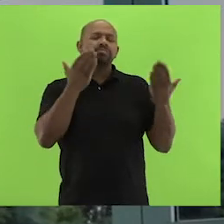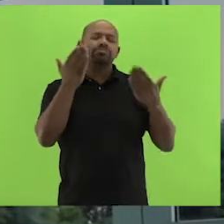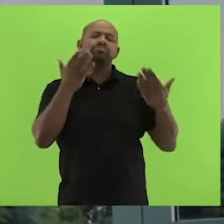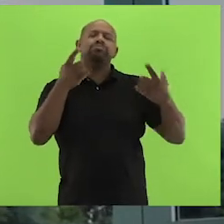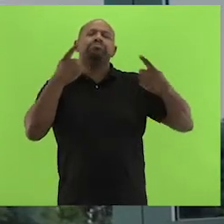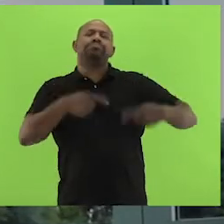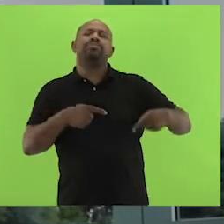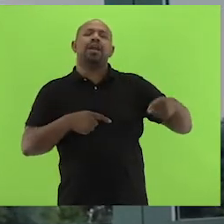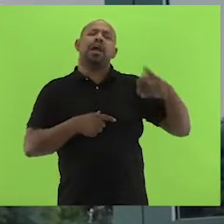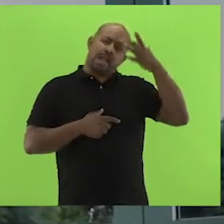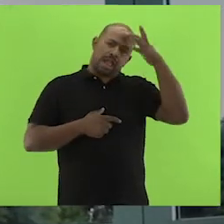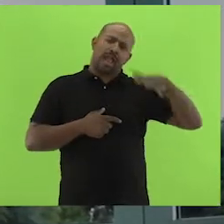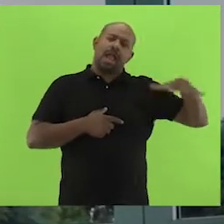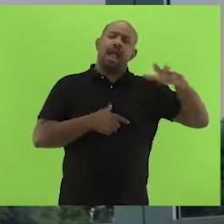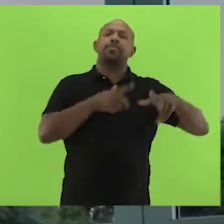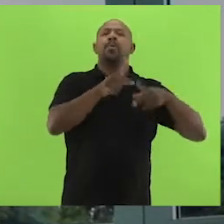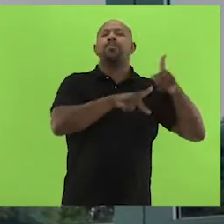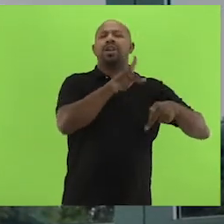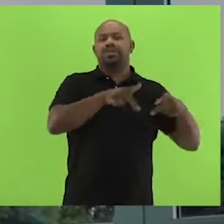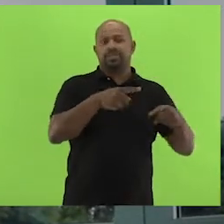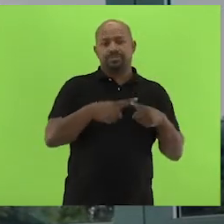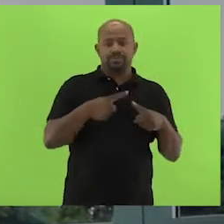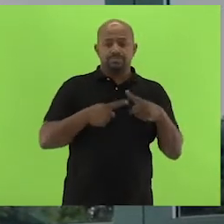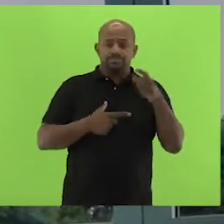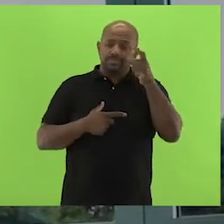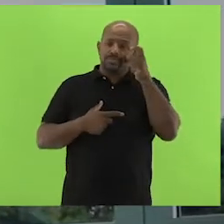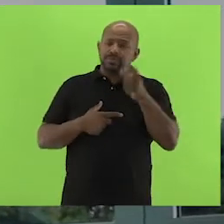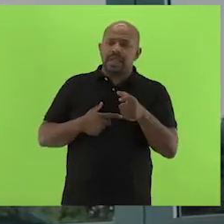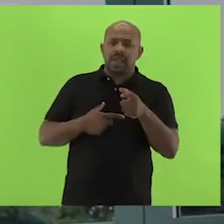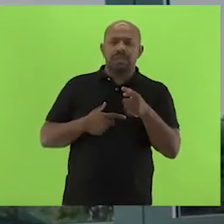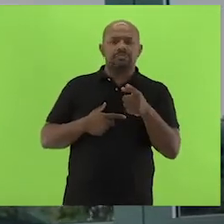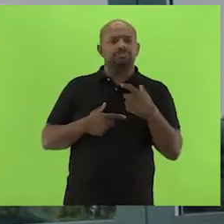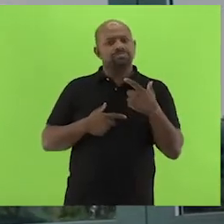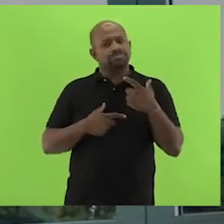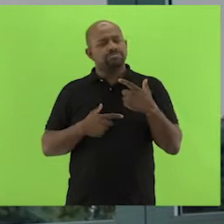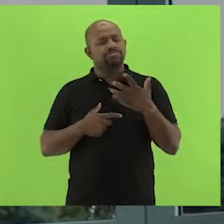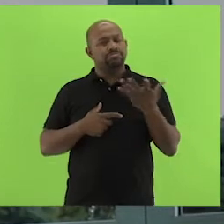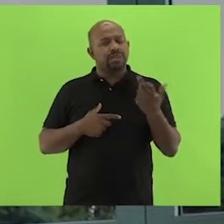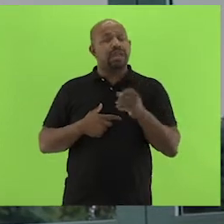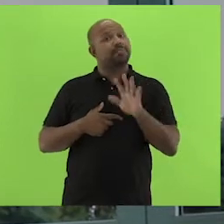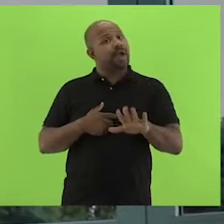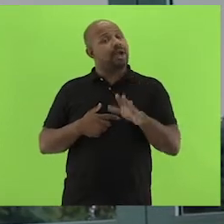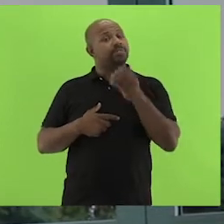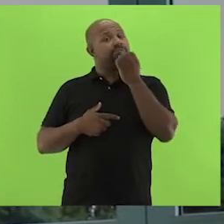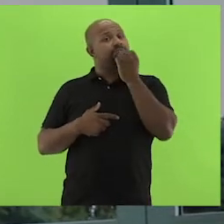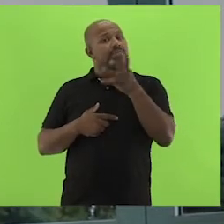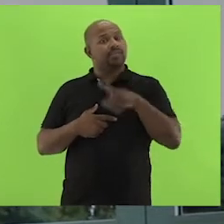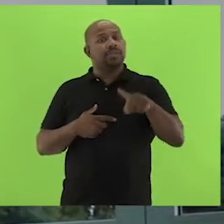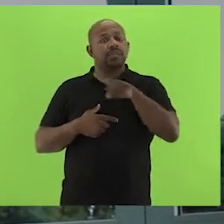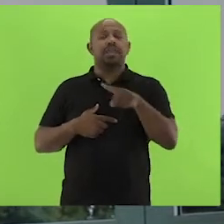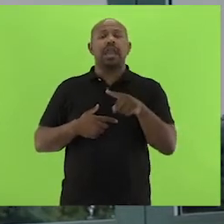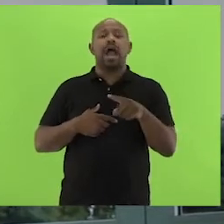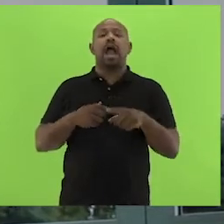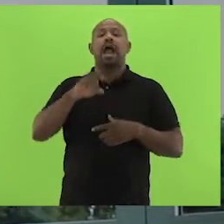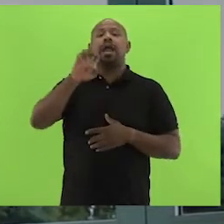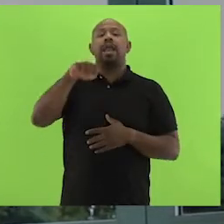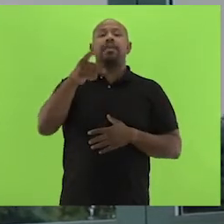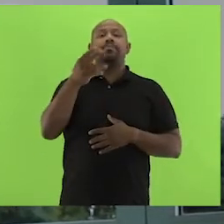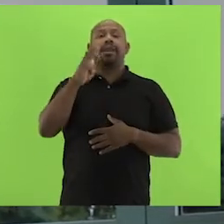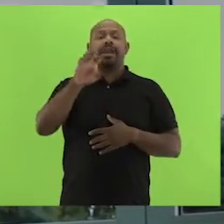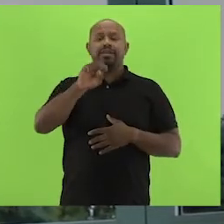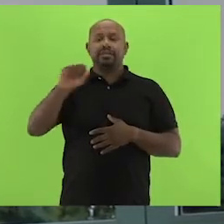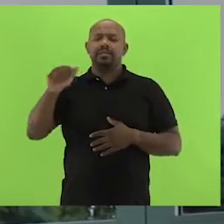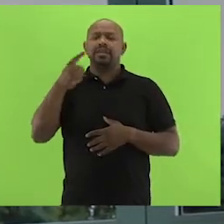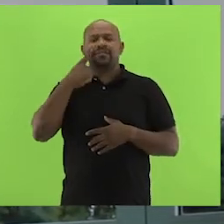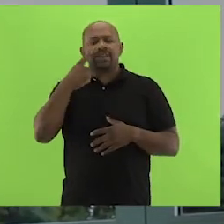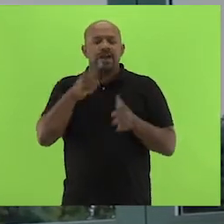O que a gente considera interessante, porém, vale a pena que a imprensa invista também nas vozes